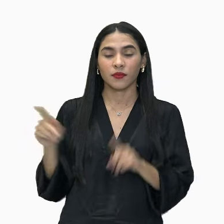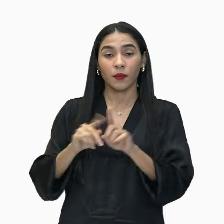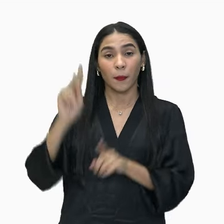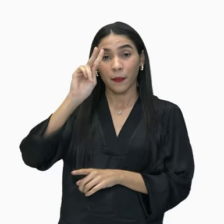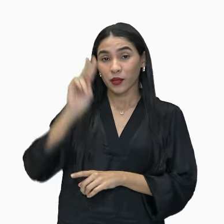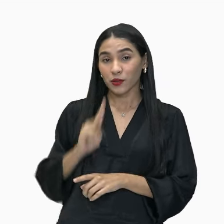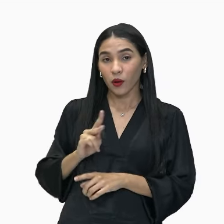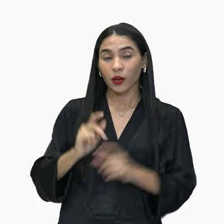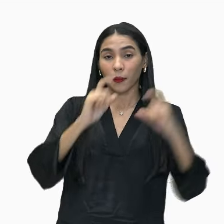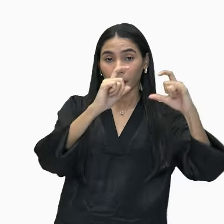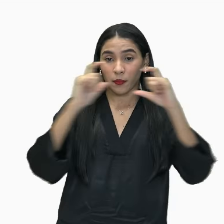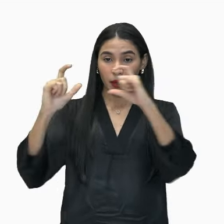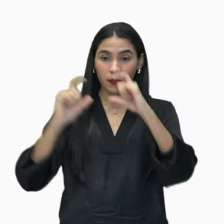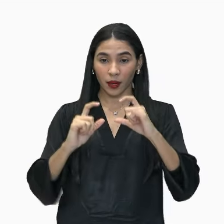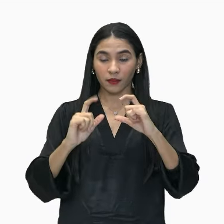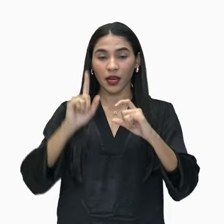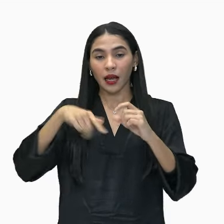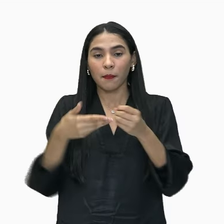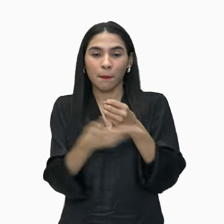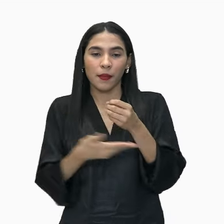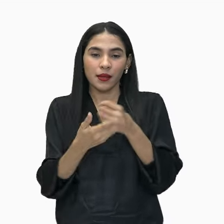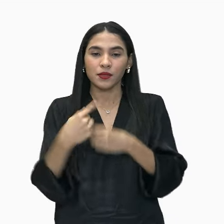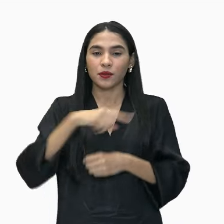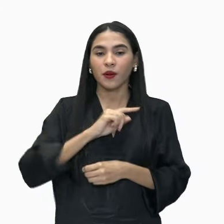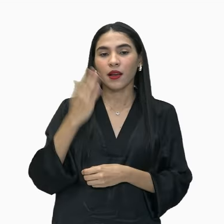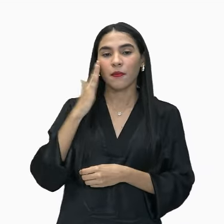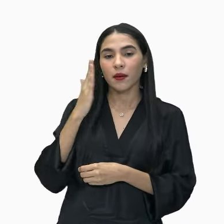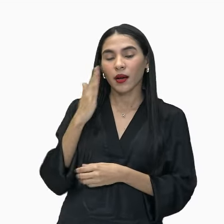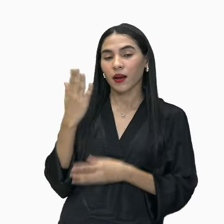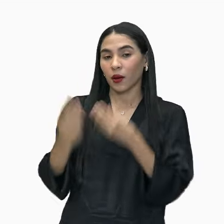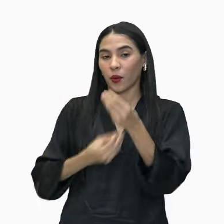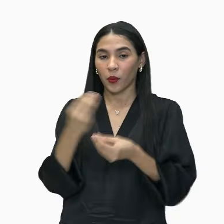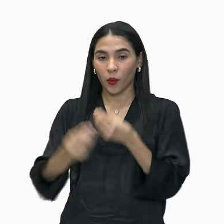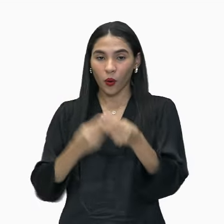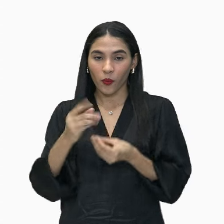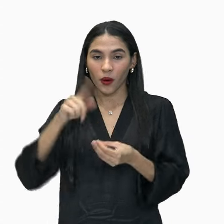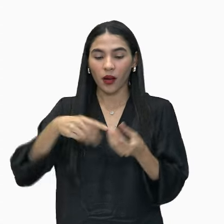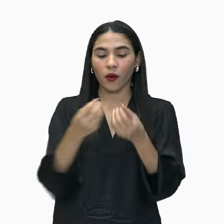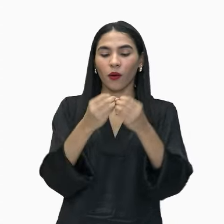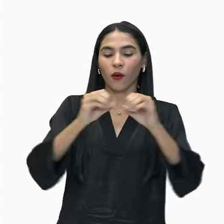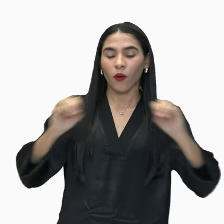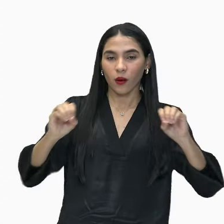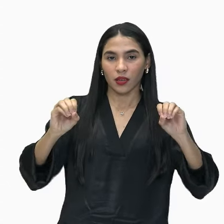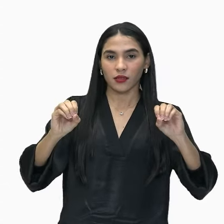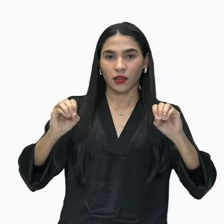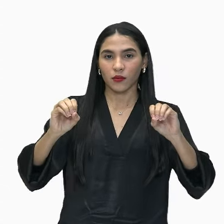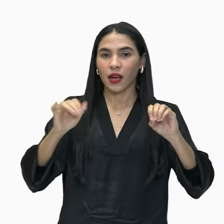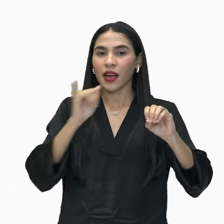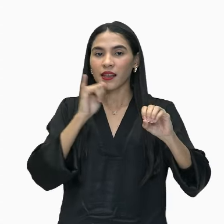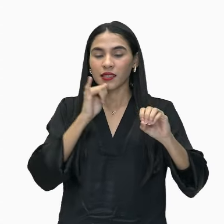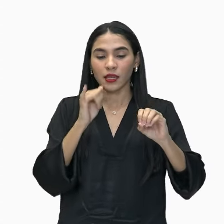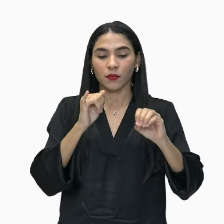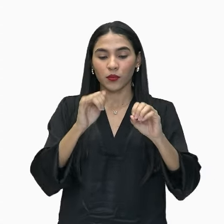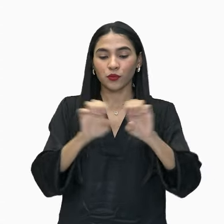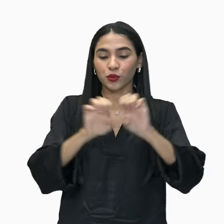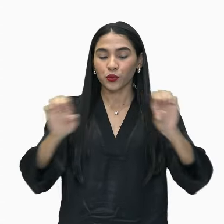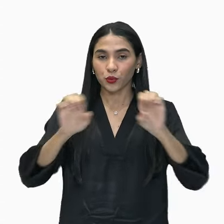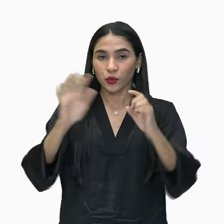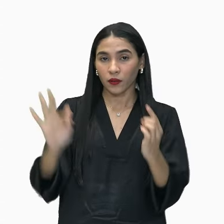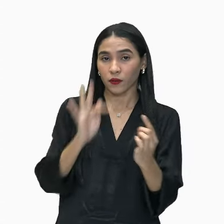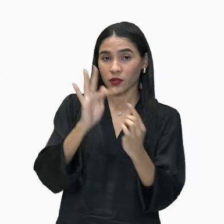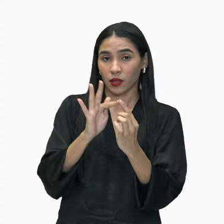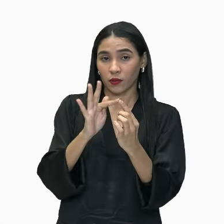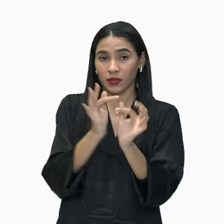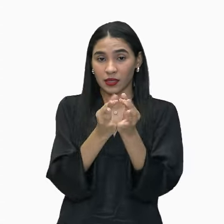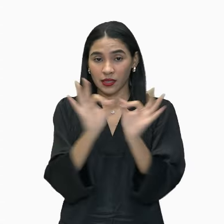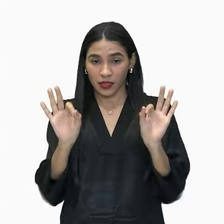quadrinhos que vai servir de base para a gente entender melhor como é que é isso de uma oração fazer função sintática da outra, tá? Então,